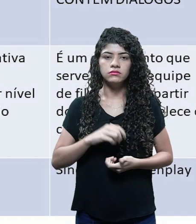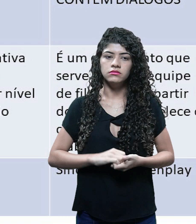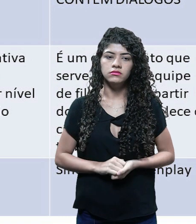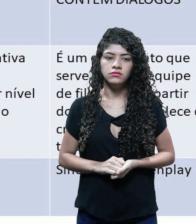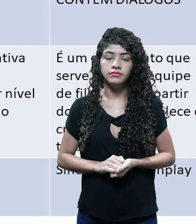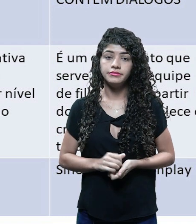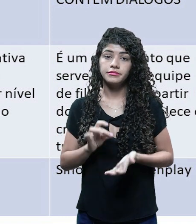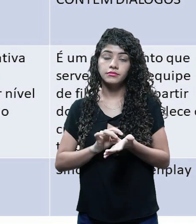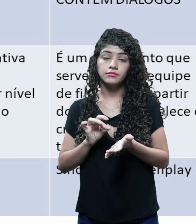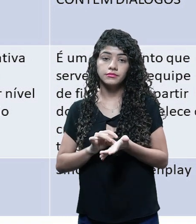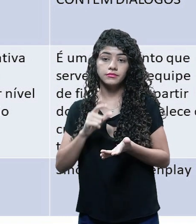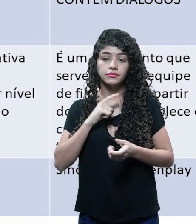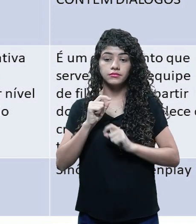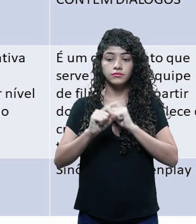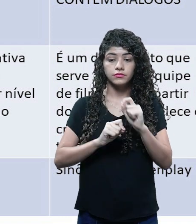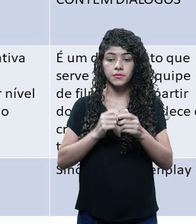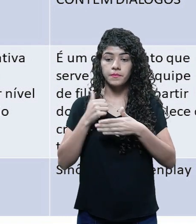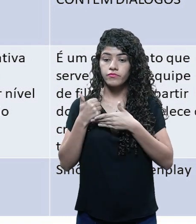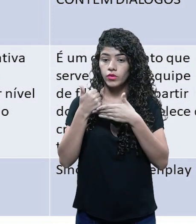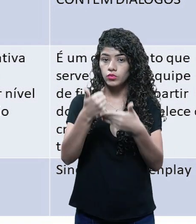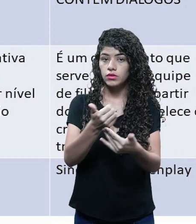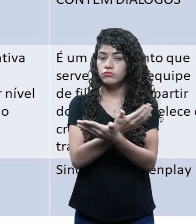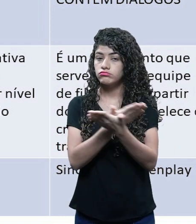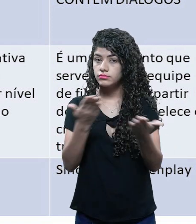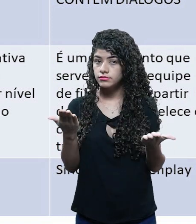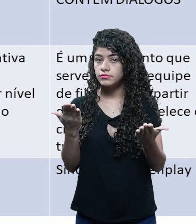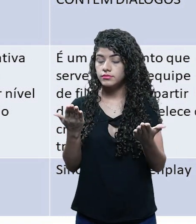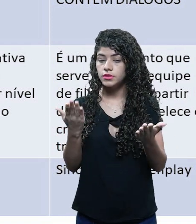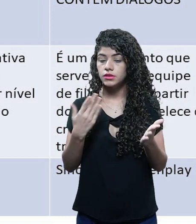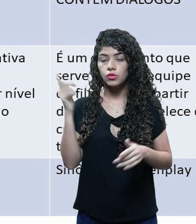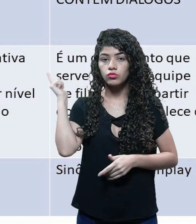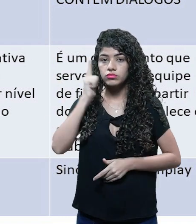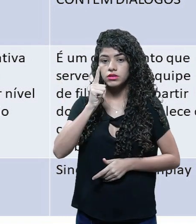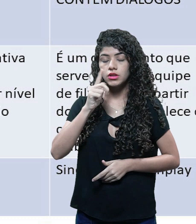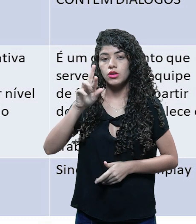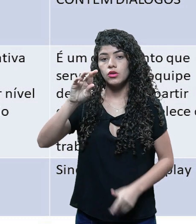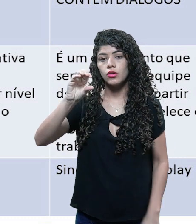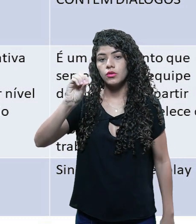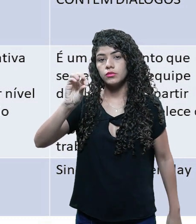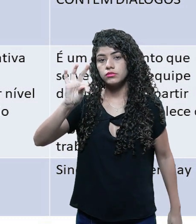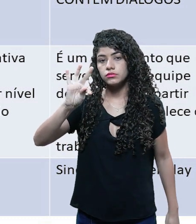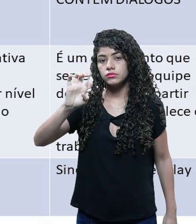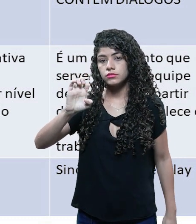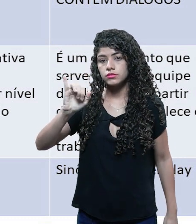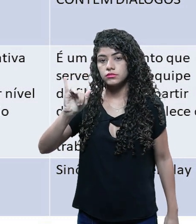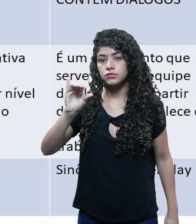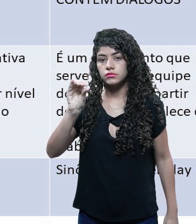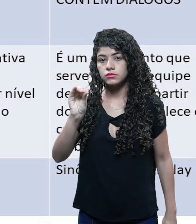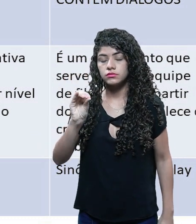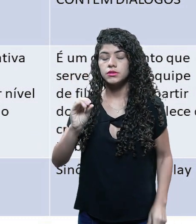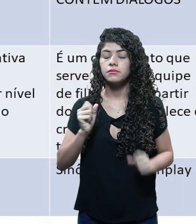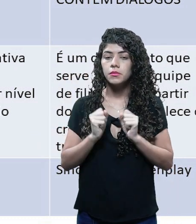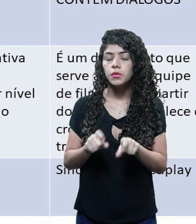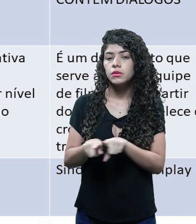um roteiro. Na verdade, etapas vão lhe ajudar, roteirista, a chegar a um roteiro. Elas podem também